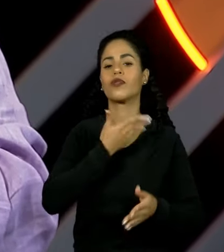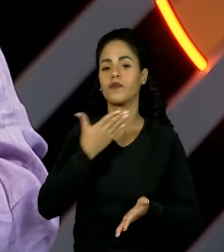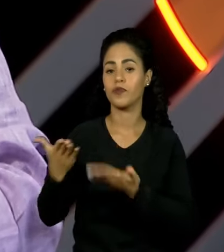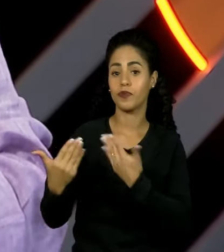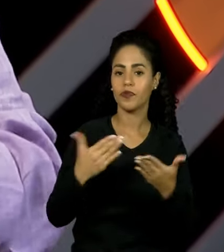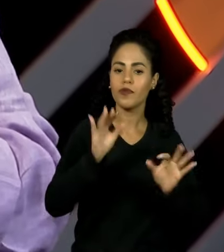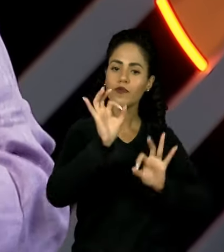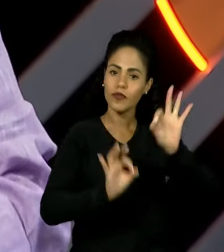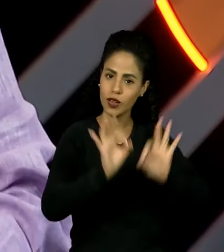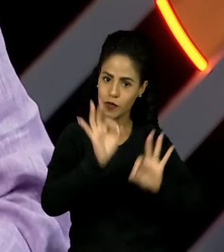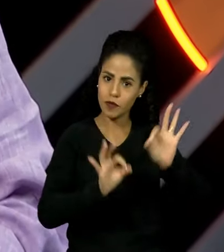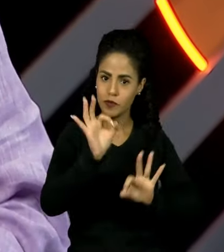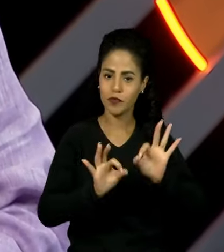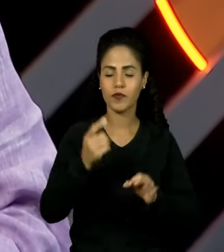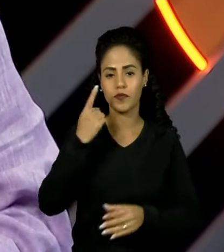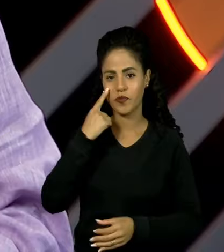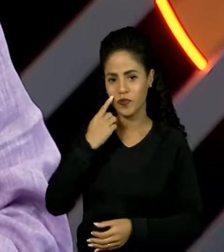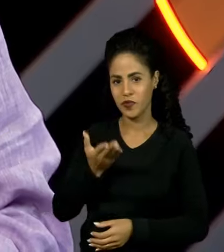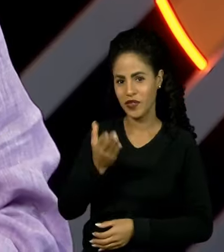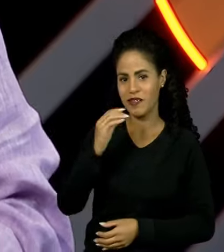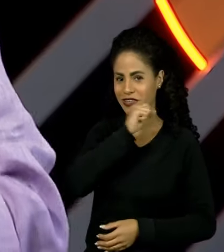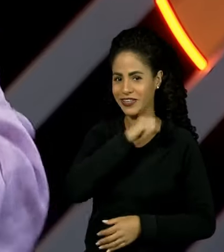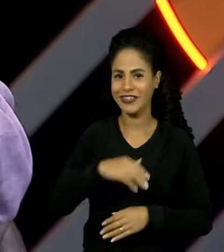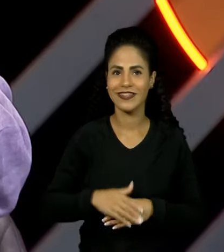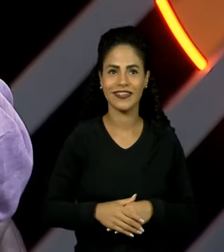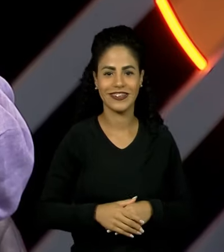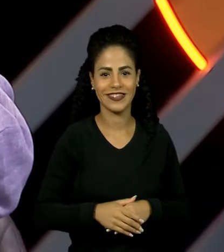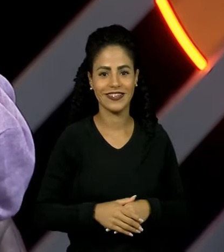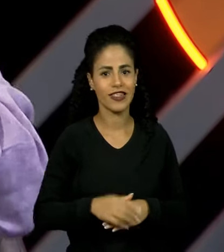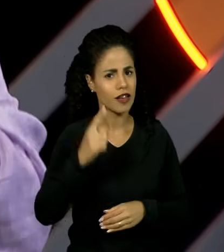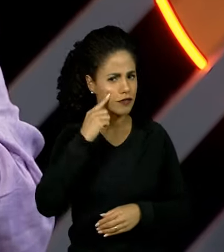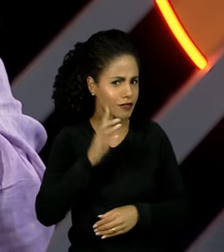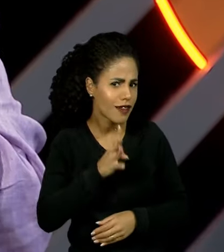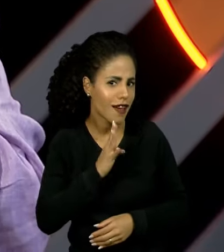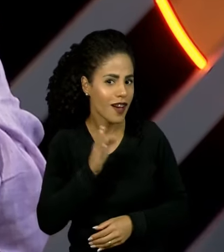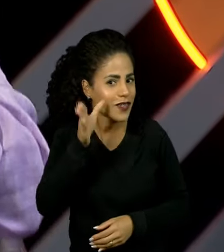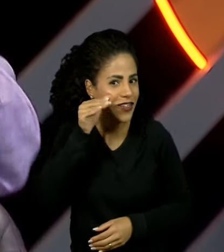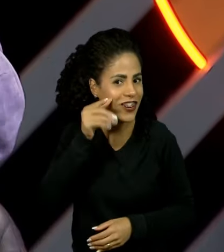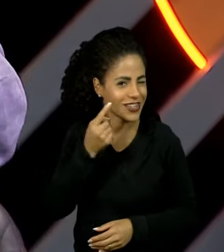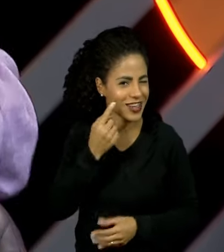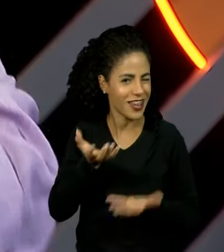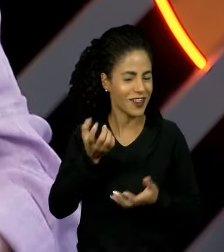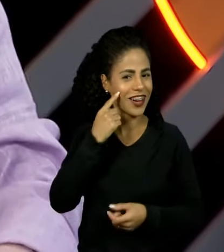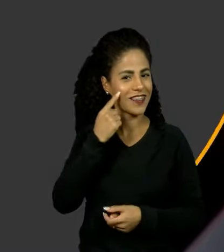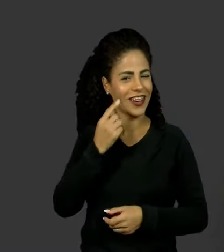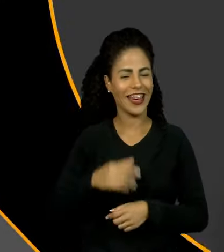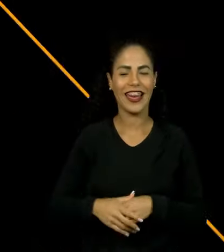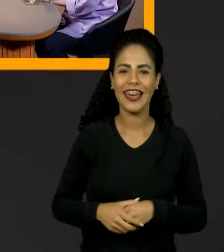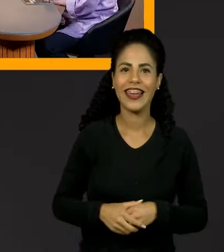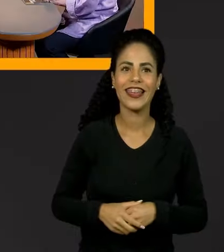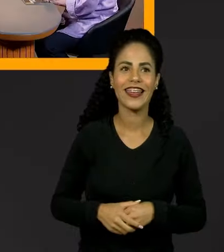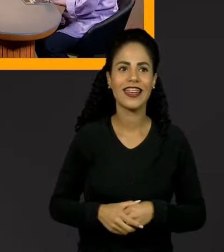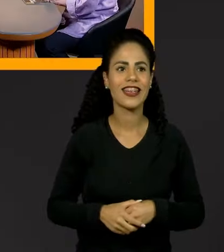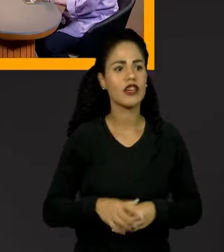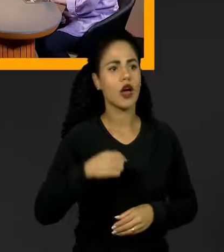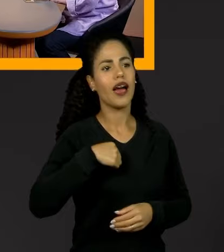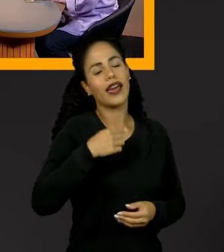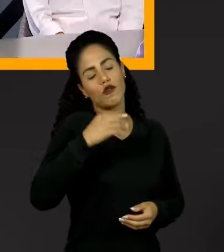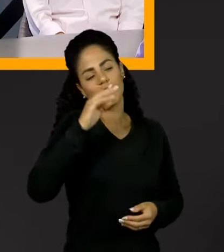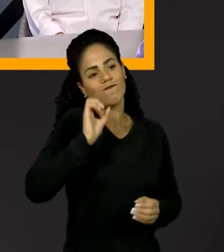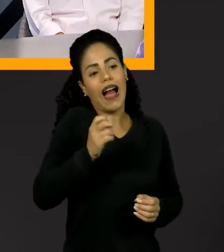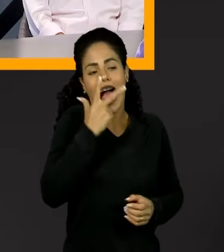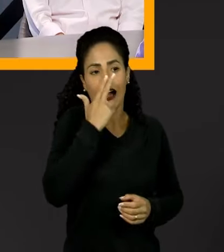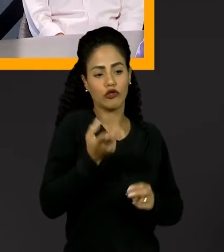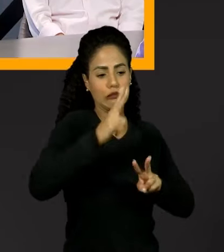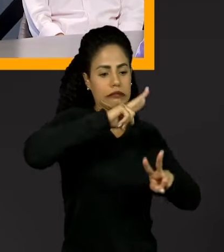projeto Trampo Justo. Você quer saber? Eu quero. Voltamos já. Eu não acredito no encarceramento, eu não